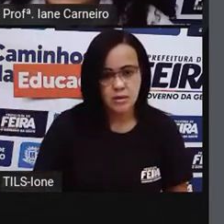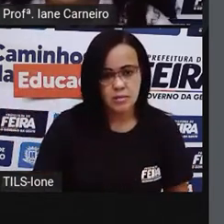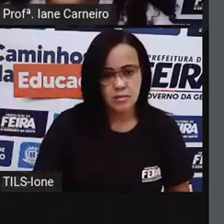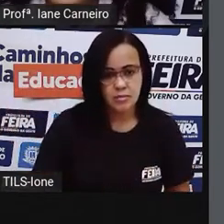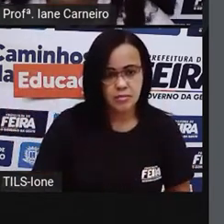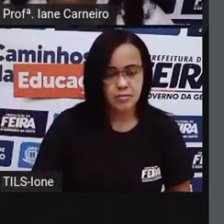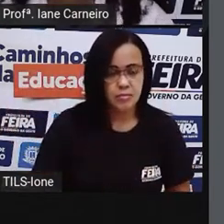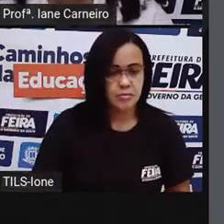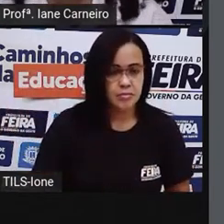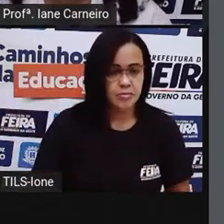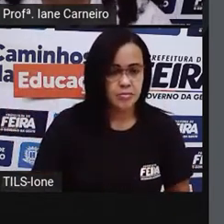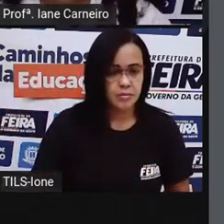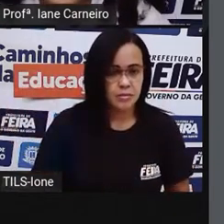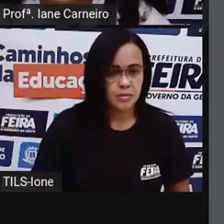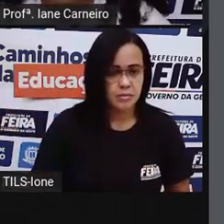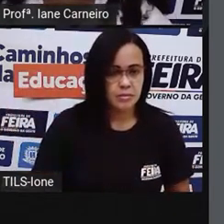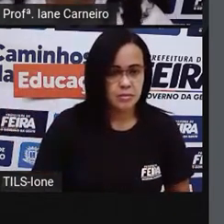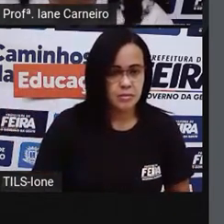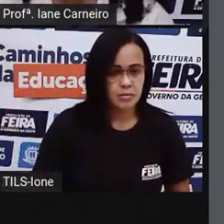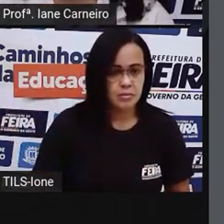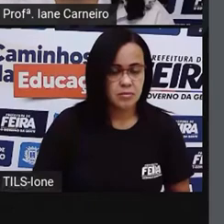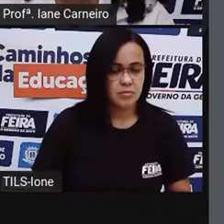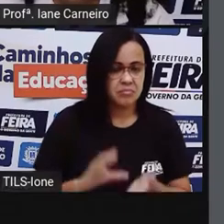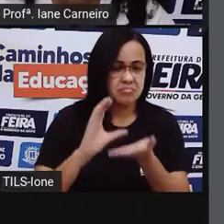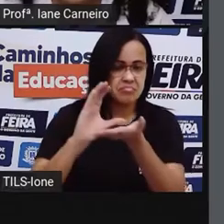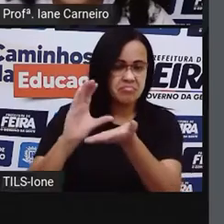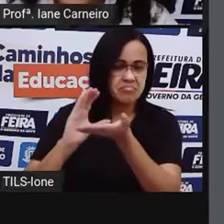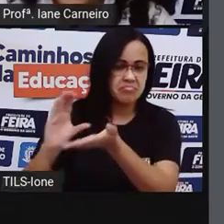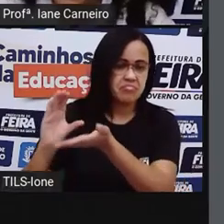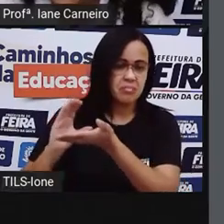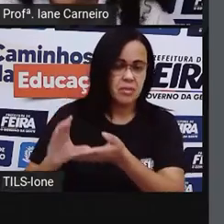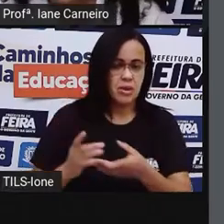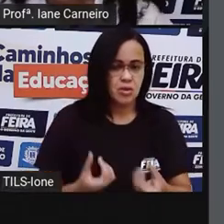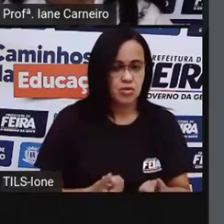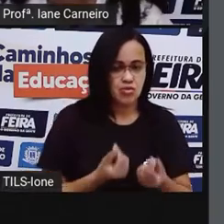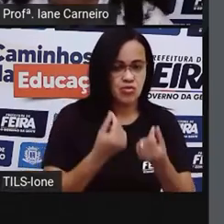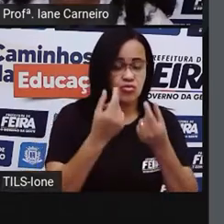gastar tanto dinheiro assim numa biblioteca.